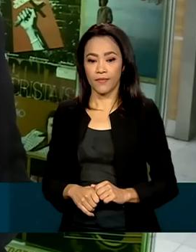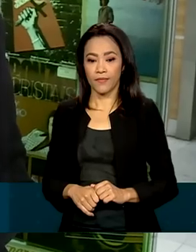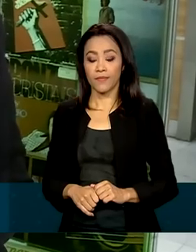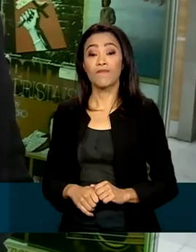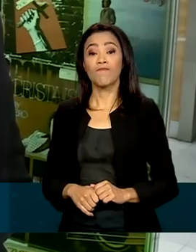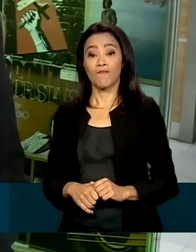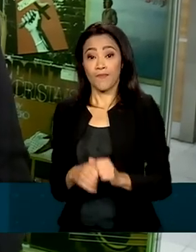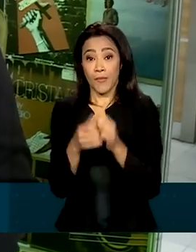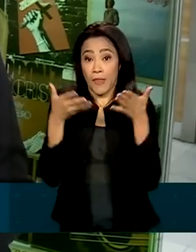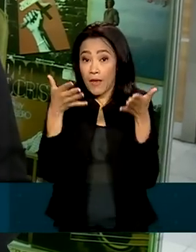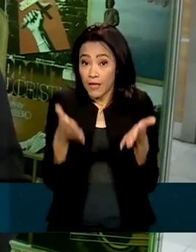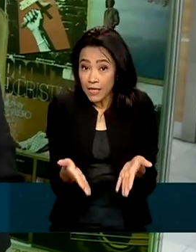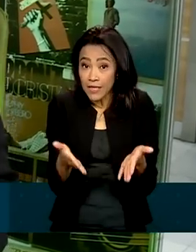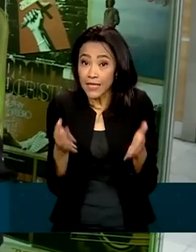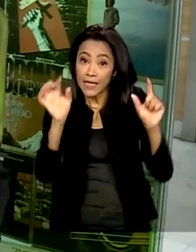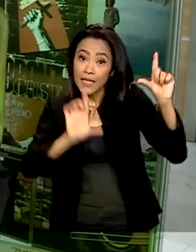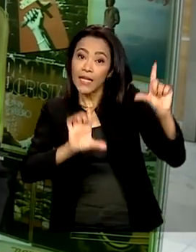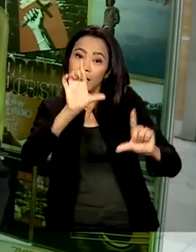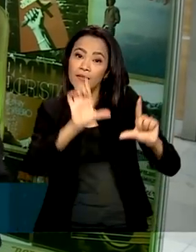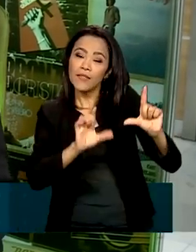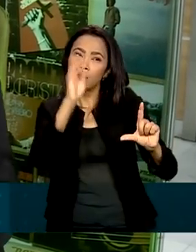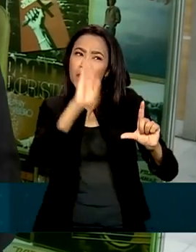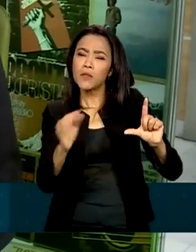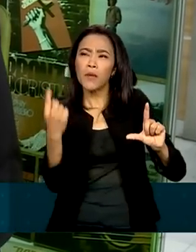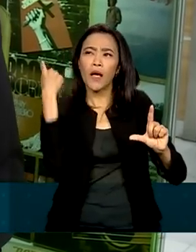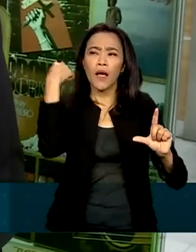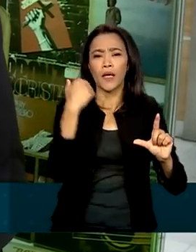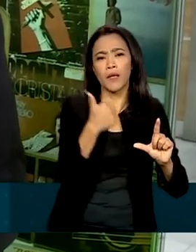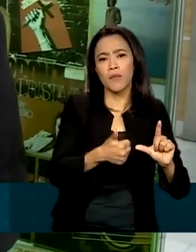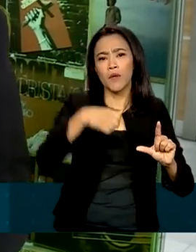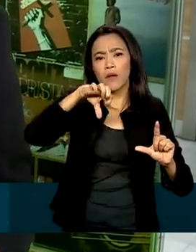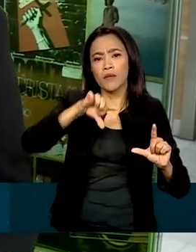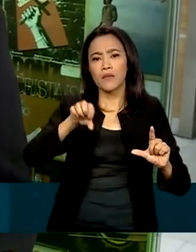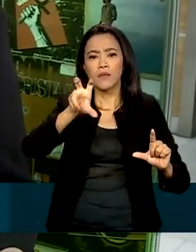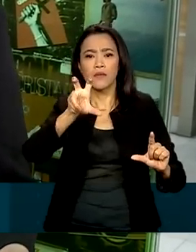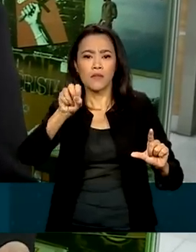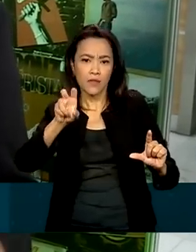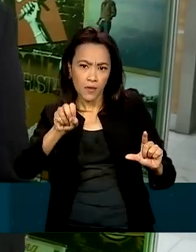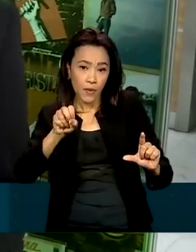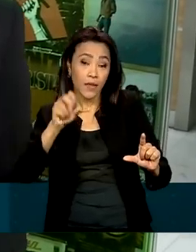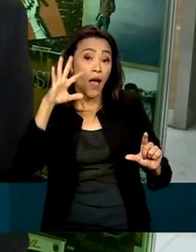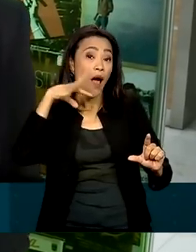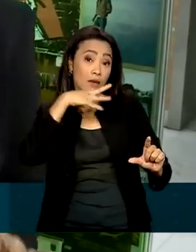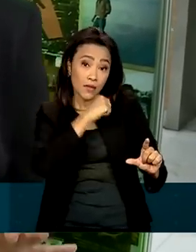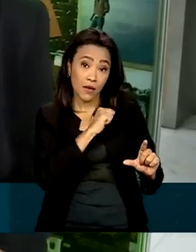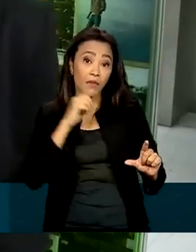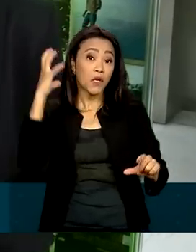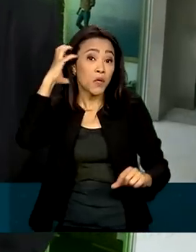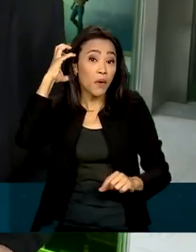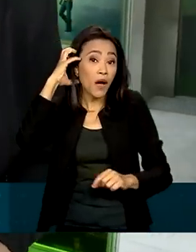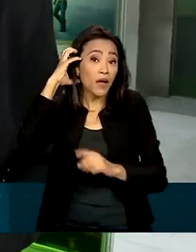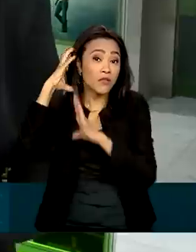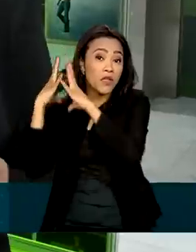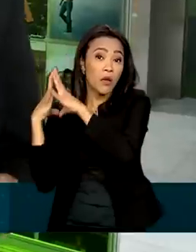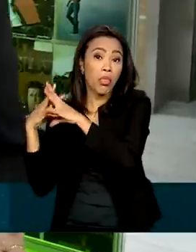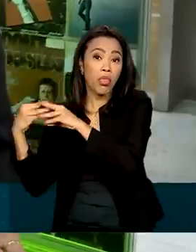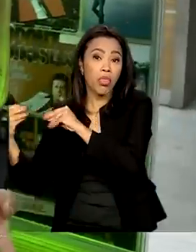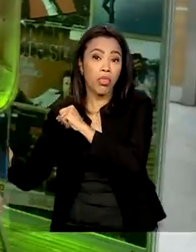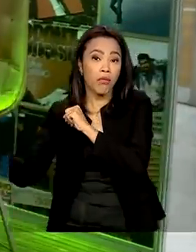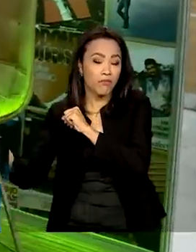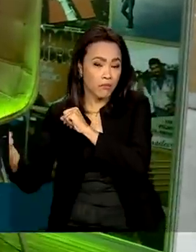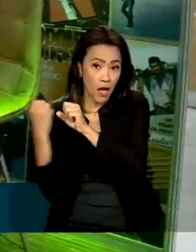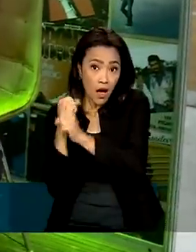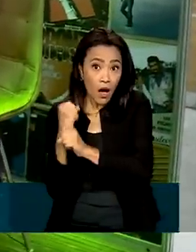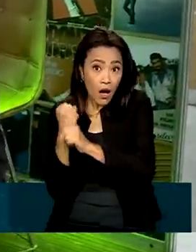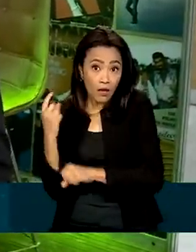Com a chegada da televisão ao Brasil na década de 1950, imaginava-se que o rádio ia desaparecer. Anos